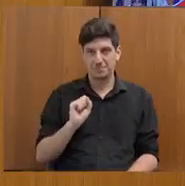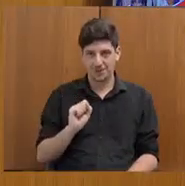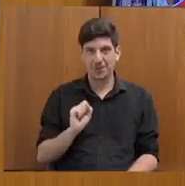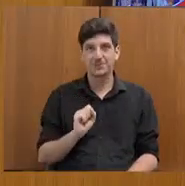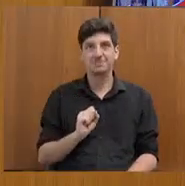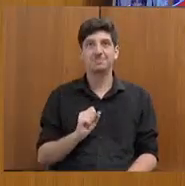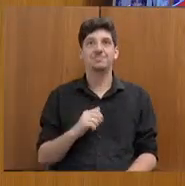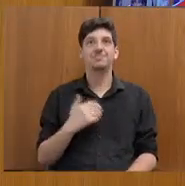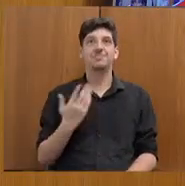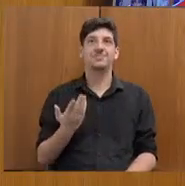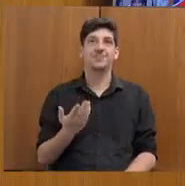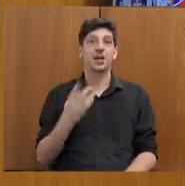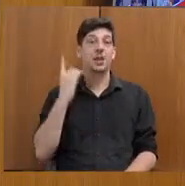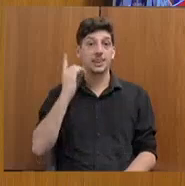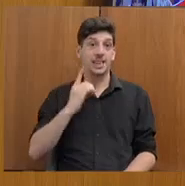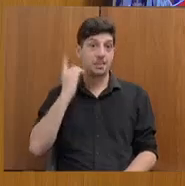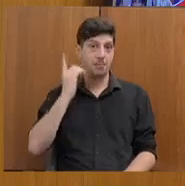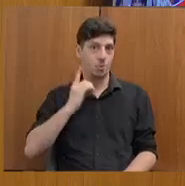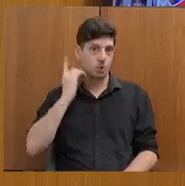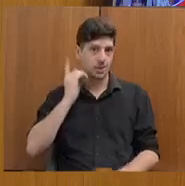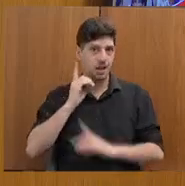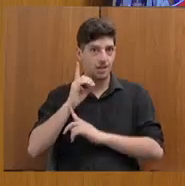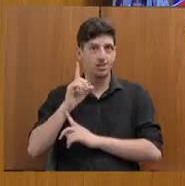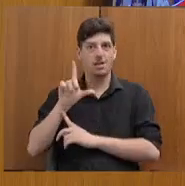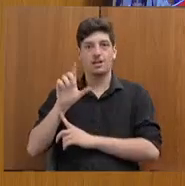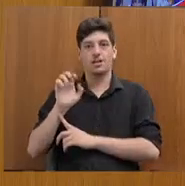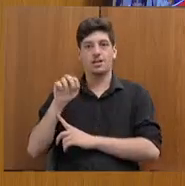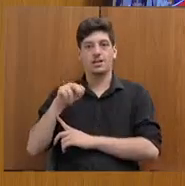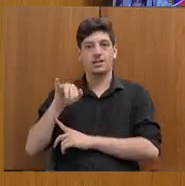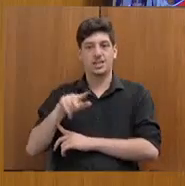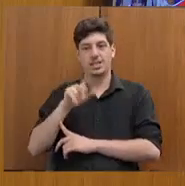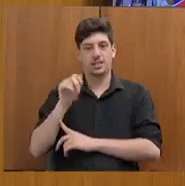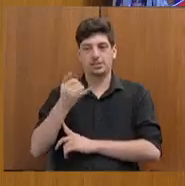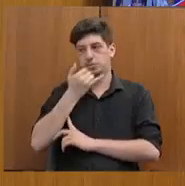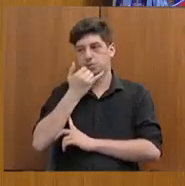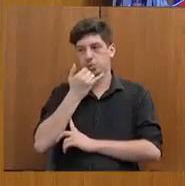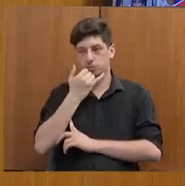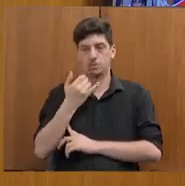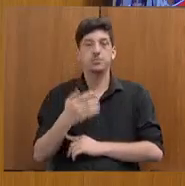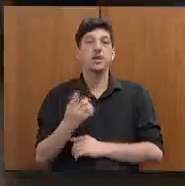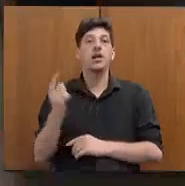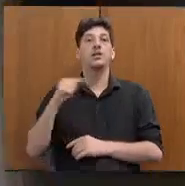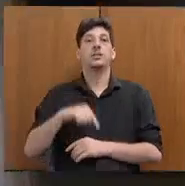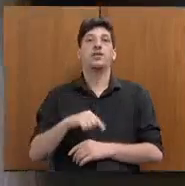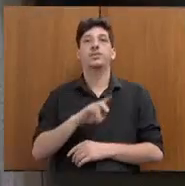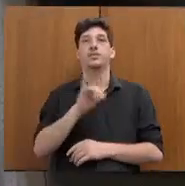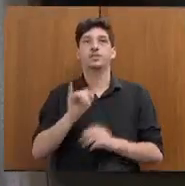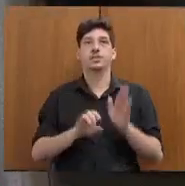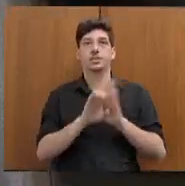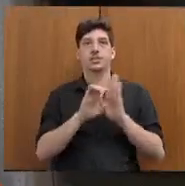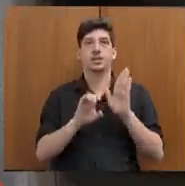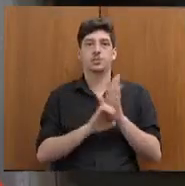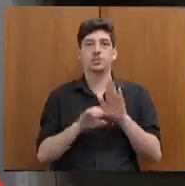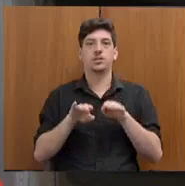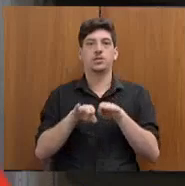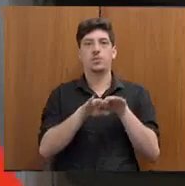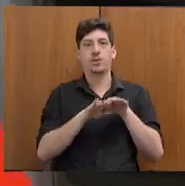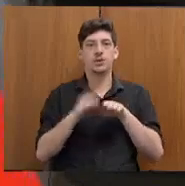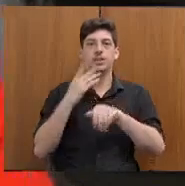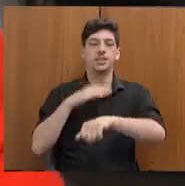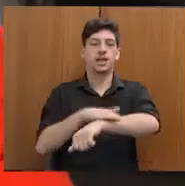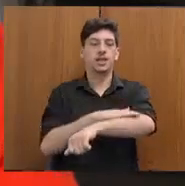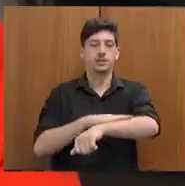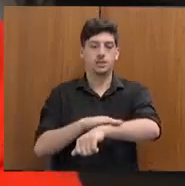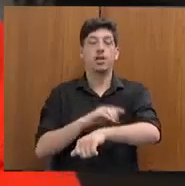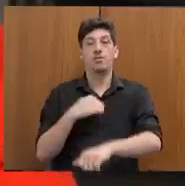acho que... Deputada Leninha, desculpe. Eu estava aqui no dia do lançamento do Estatuto da Igualdade Racial, e eu falei que nós vamos participar disso, que é do